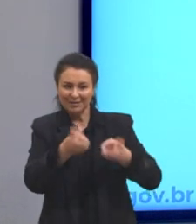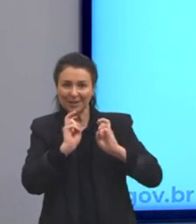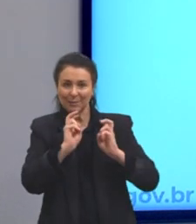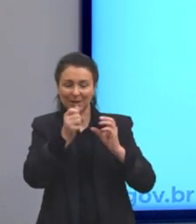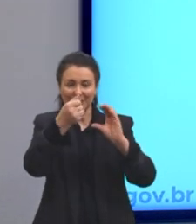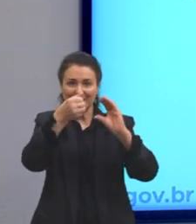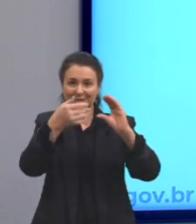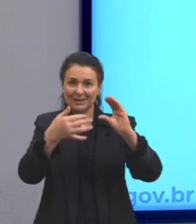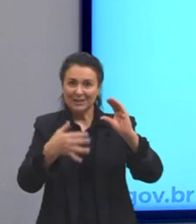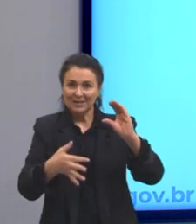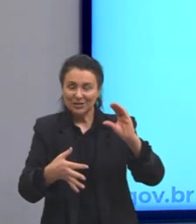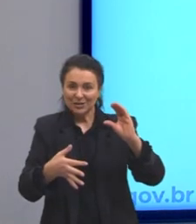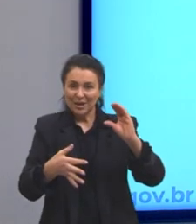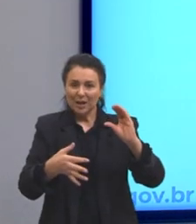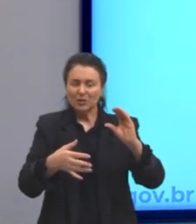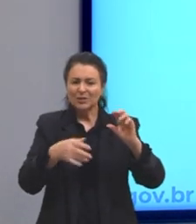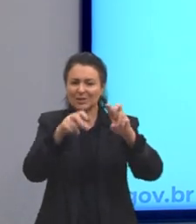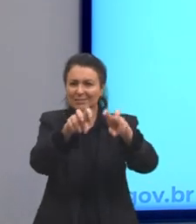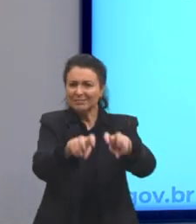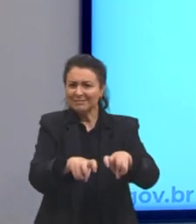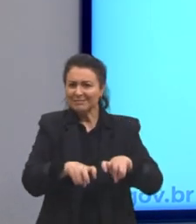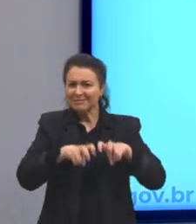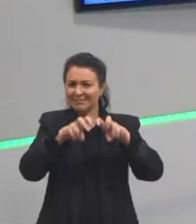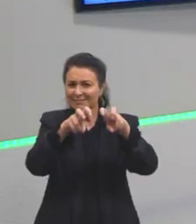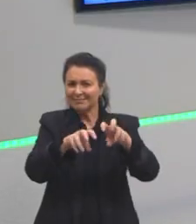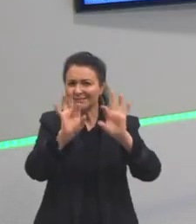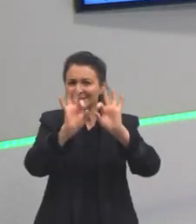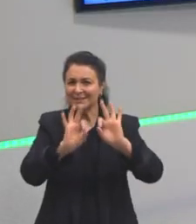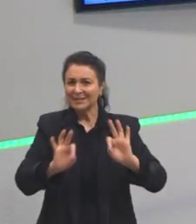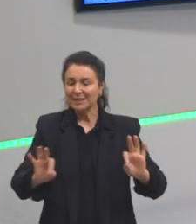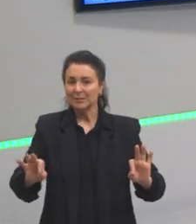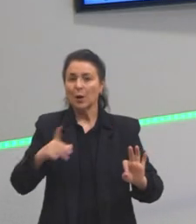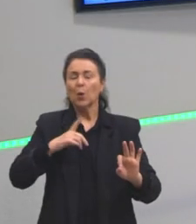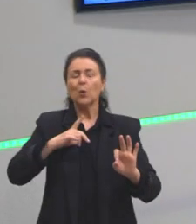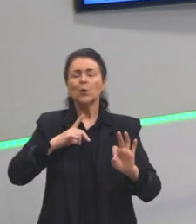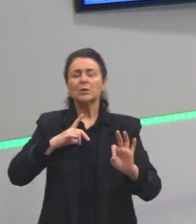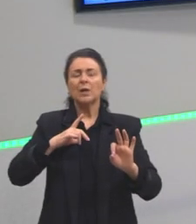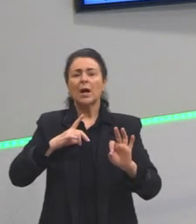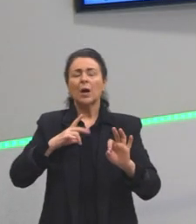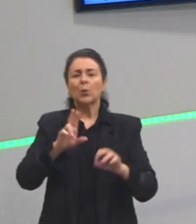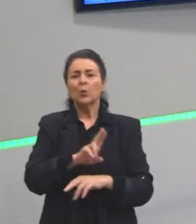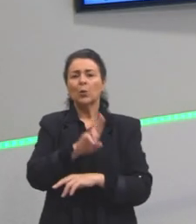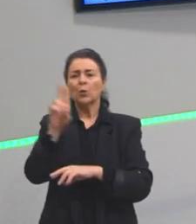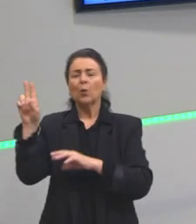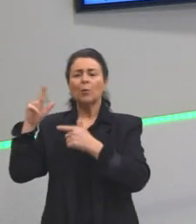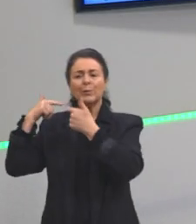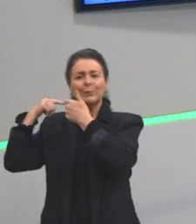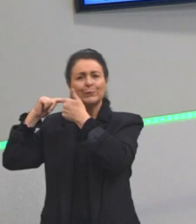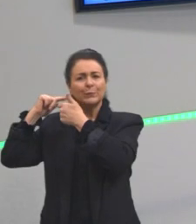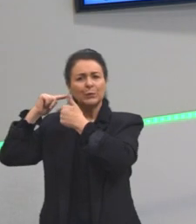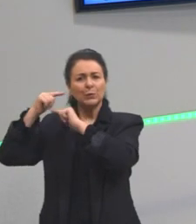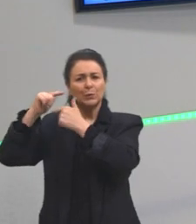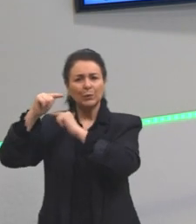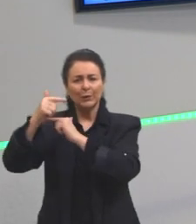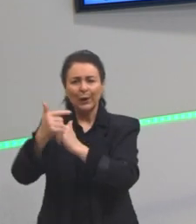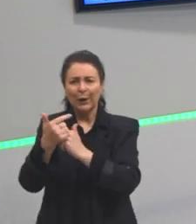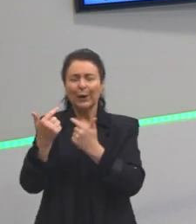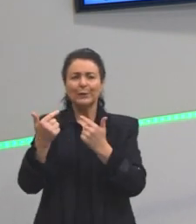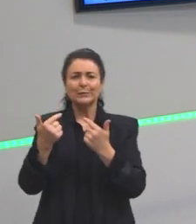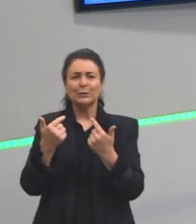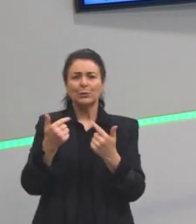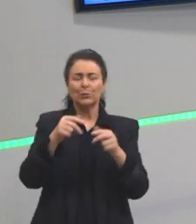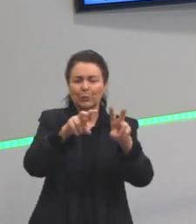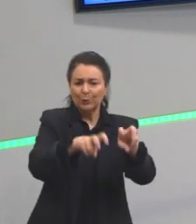é nomes relacionados ao clássico. Que é a vida no campo, a natureza. E a beleza dela